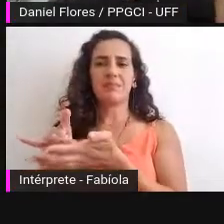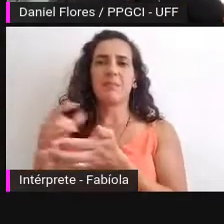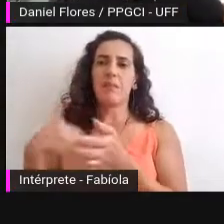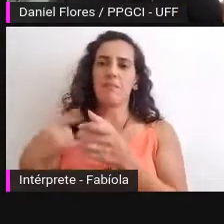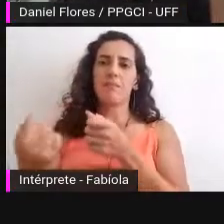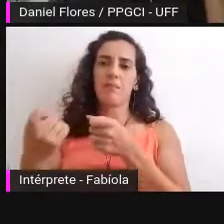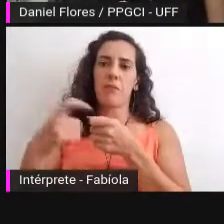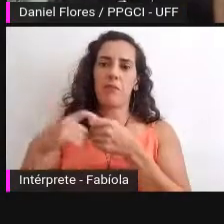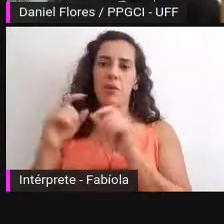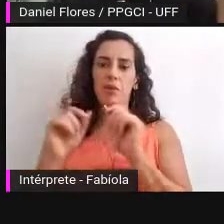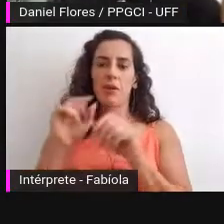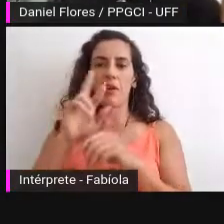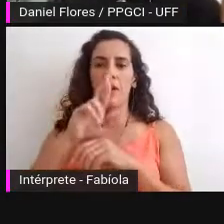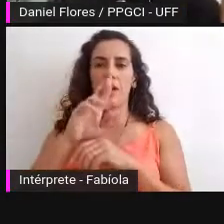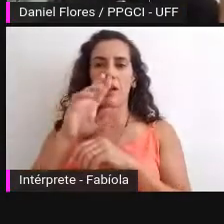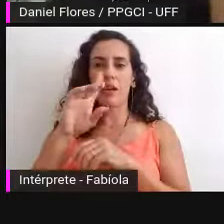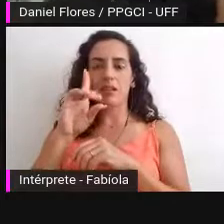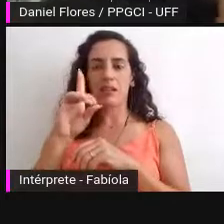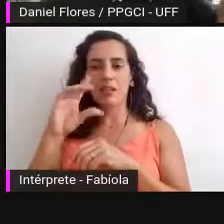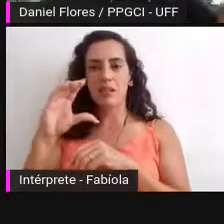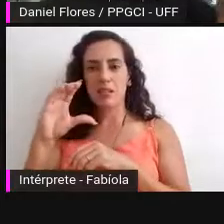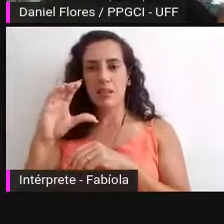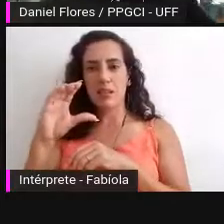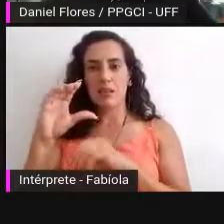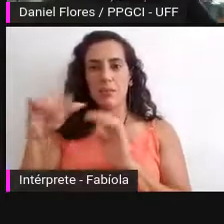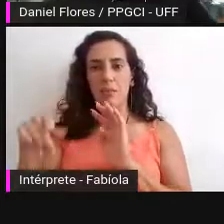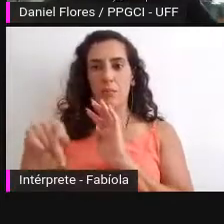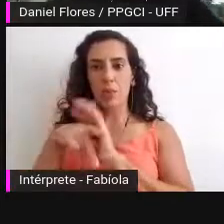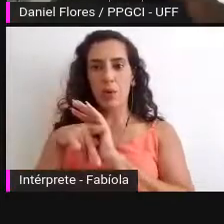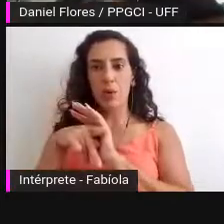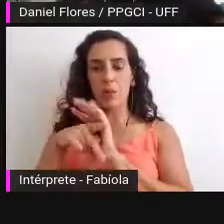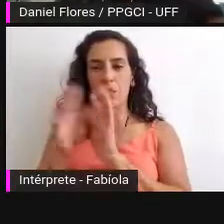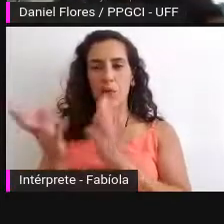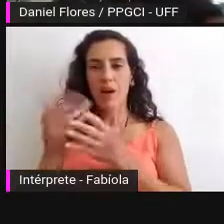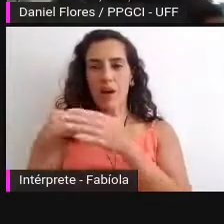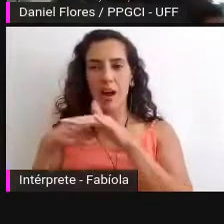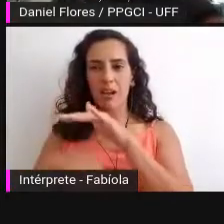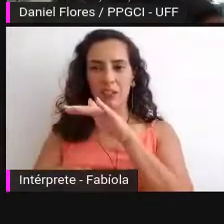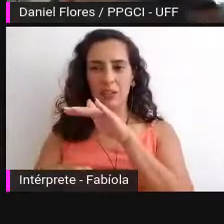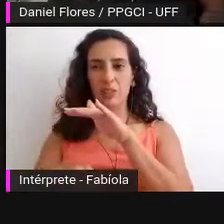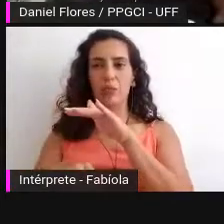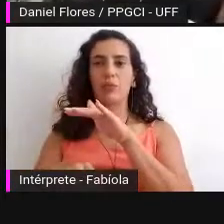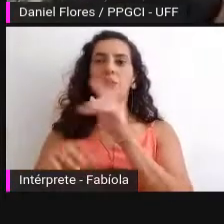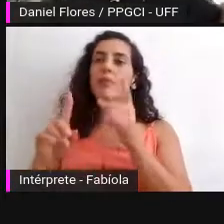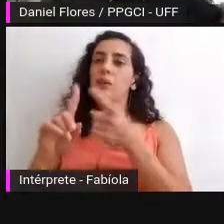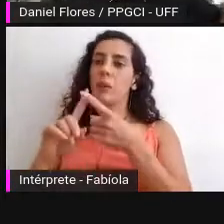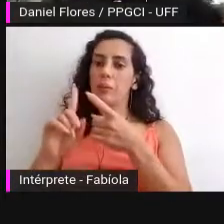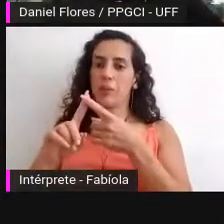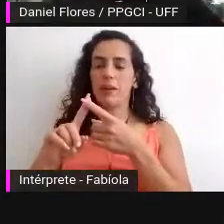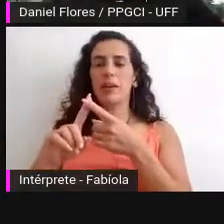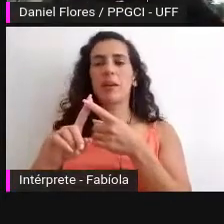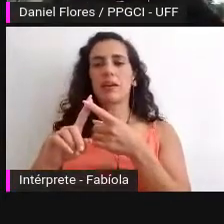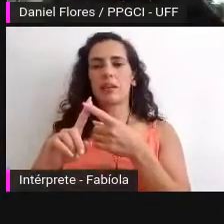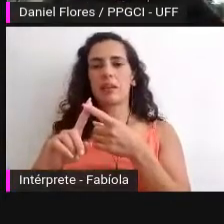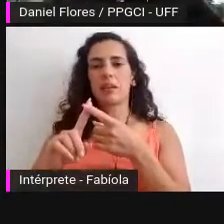contempla também corrente intermediário não é só permanente é também corrente